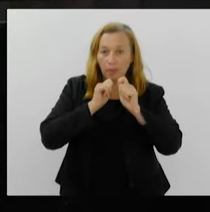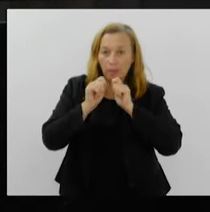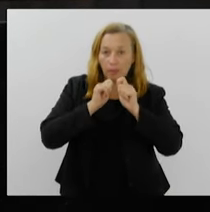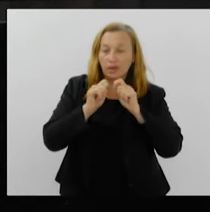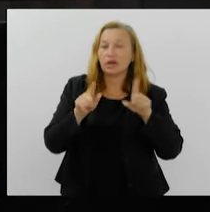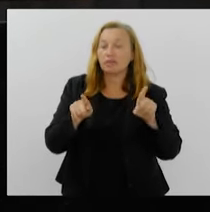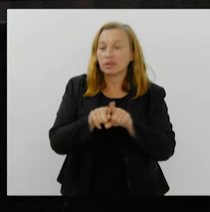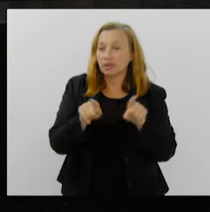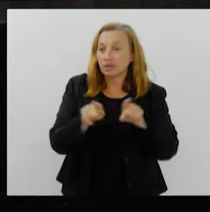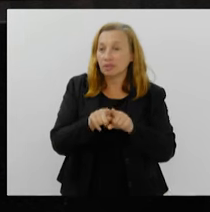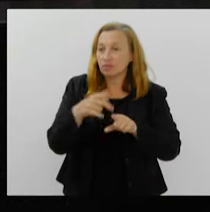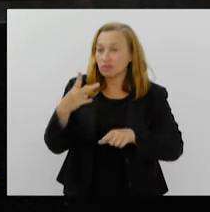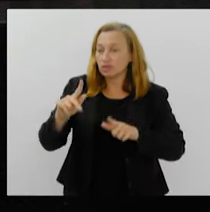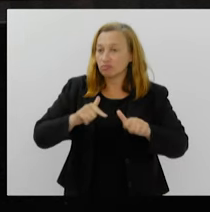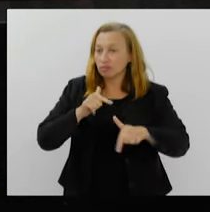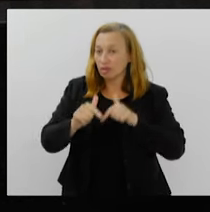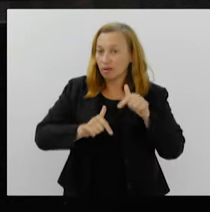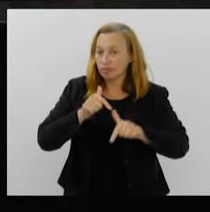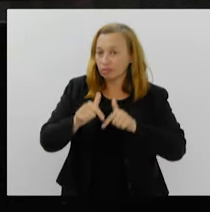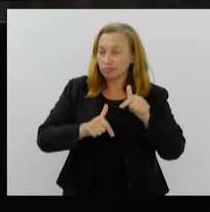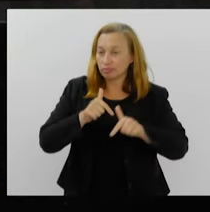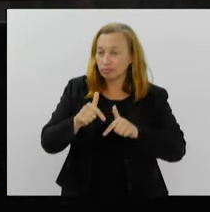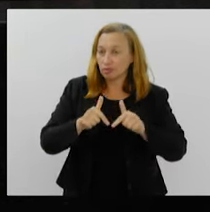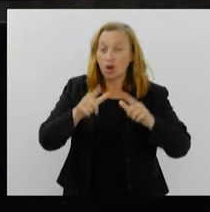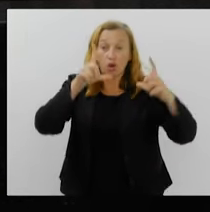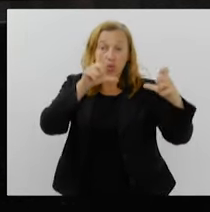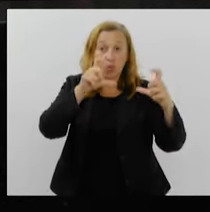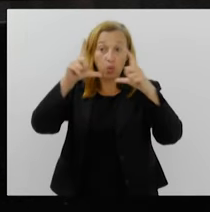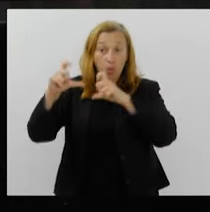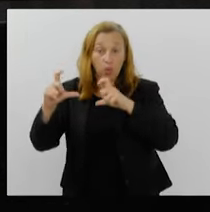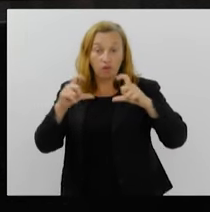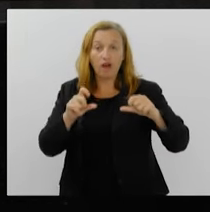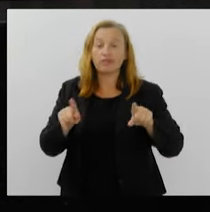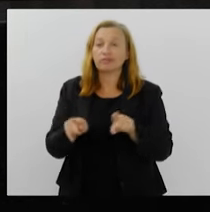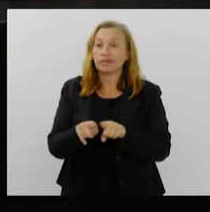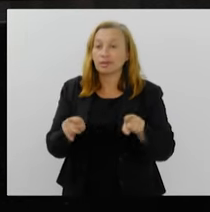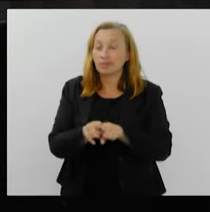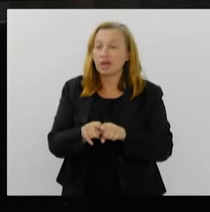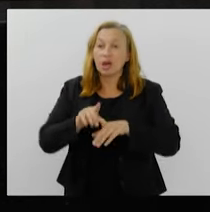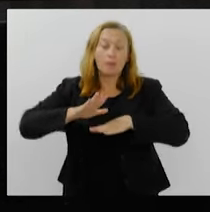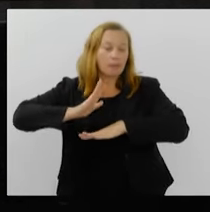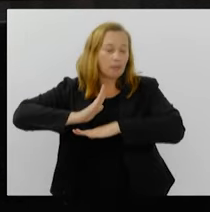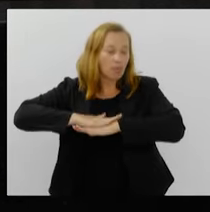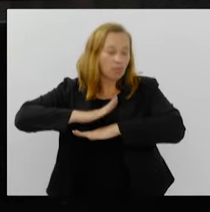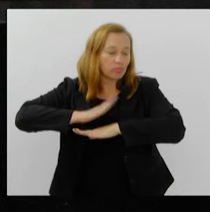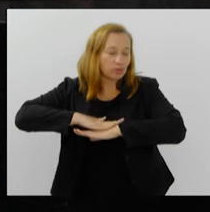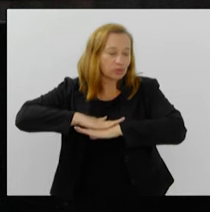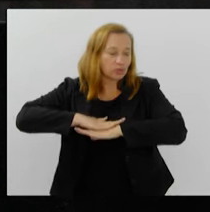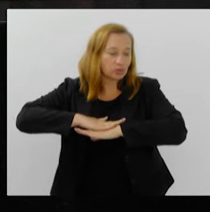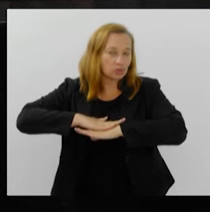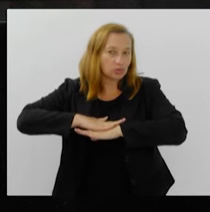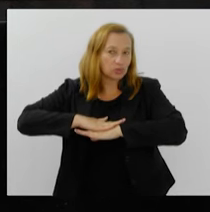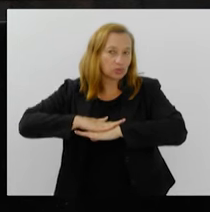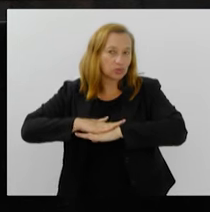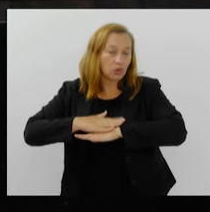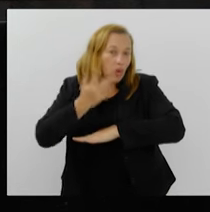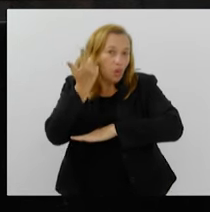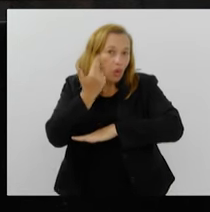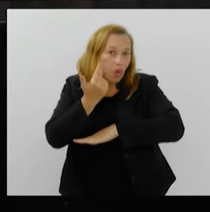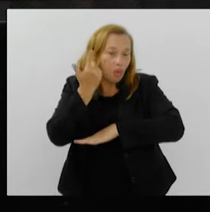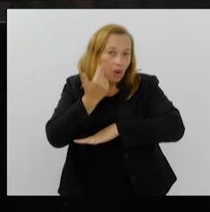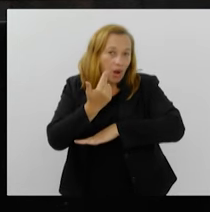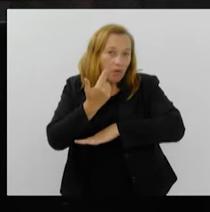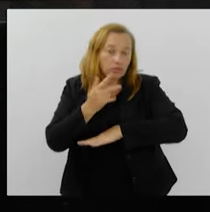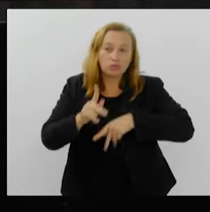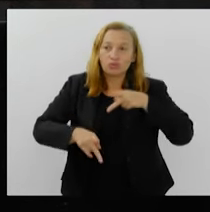sua atuação em fotografar também momentos do cotidiano do nosso